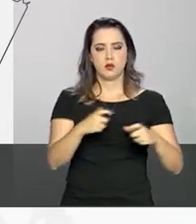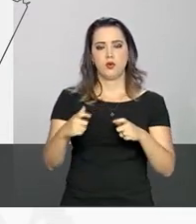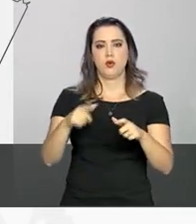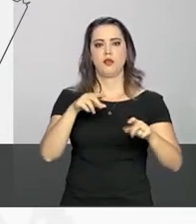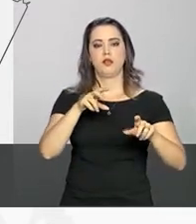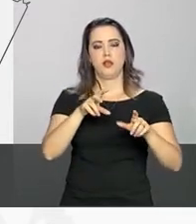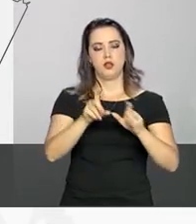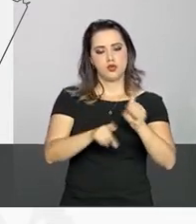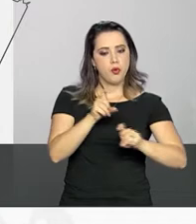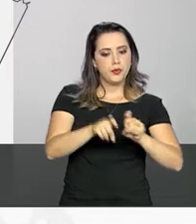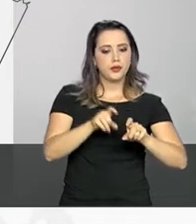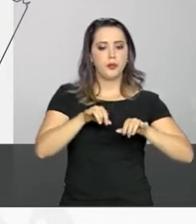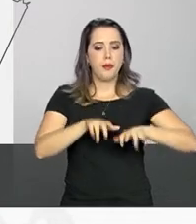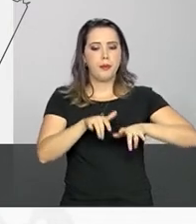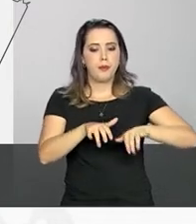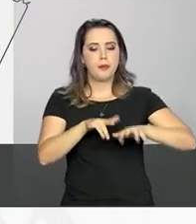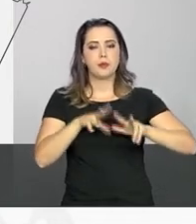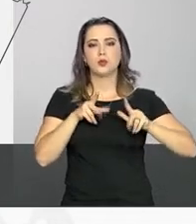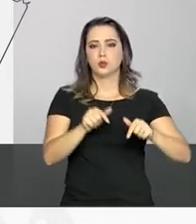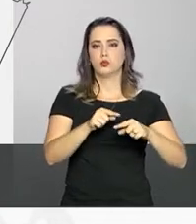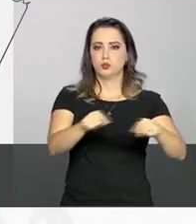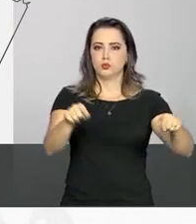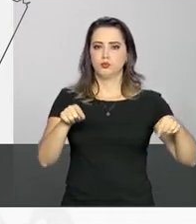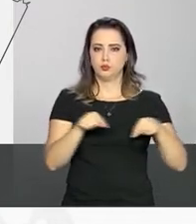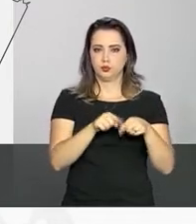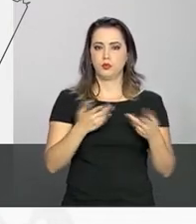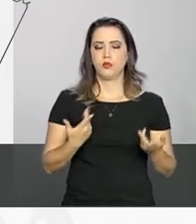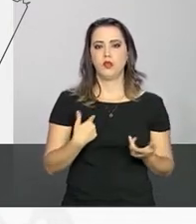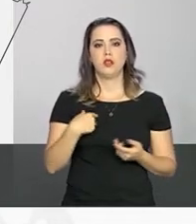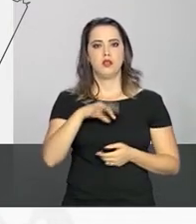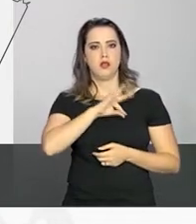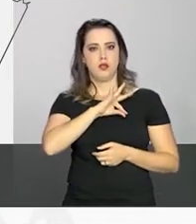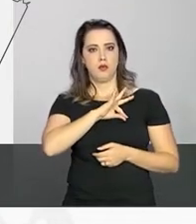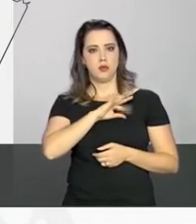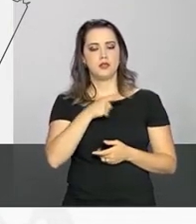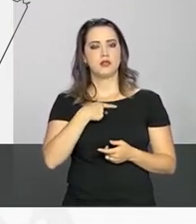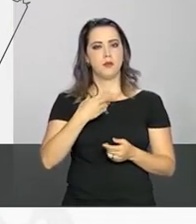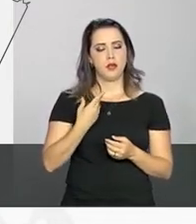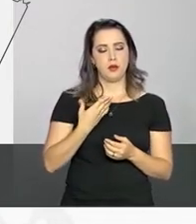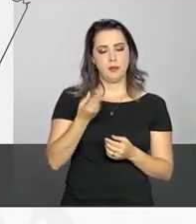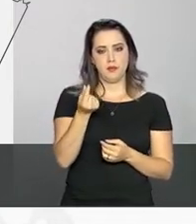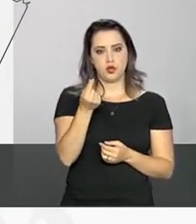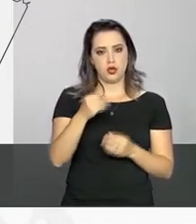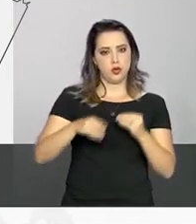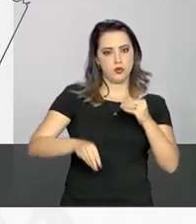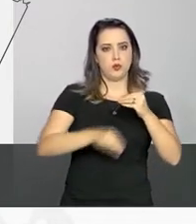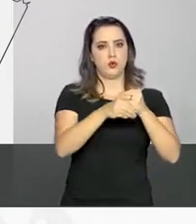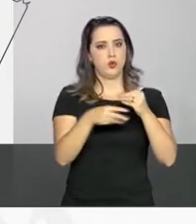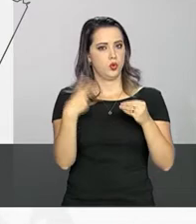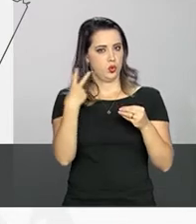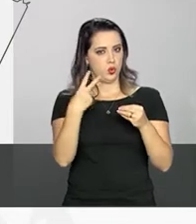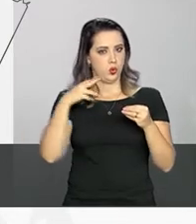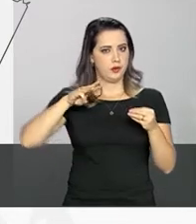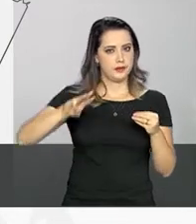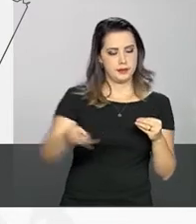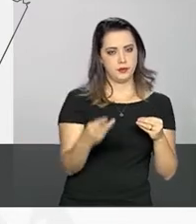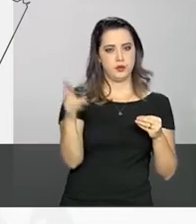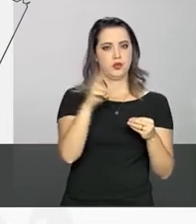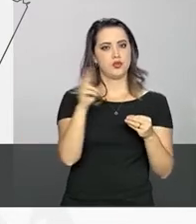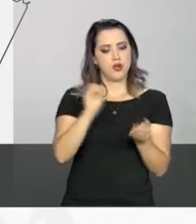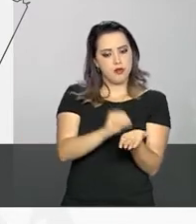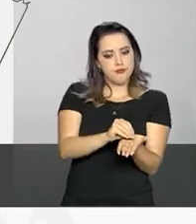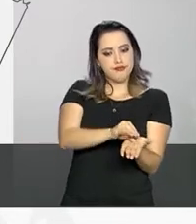trabalho. Foi solicitado pela Polícia Federal também um adicional em termos de orçamento de 2 milhões de reais. Estamos cuidando também